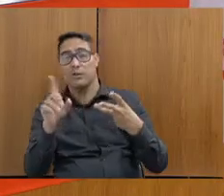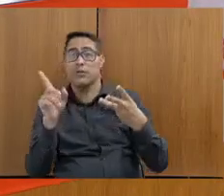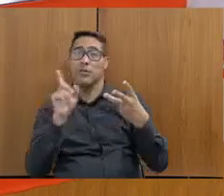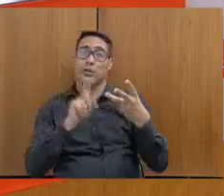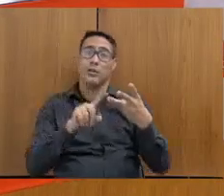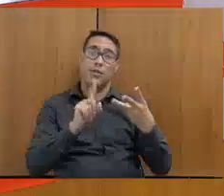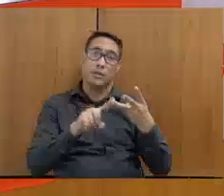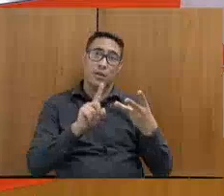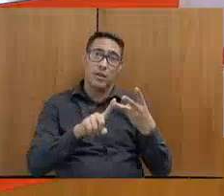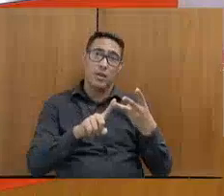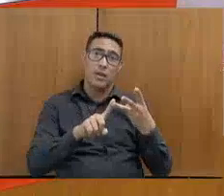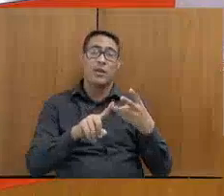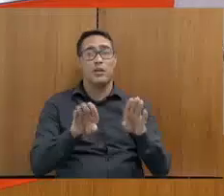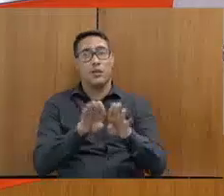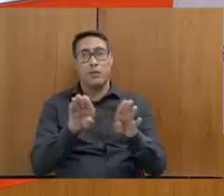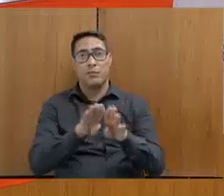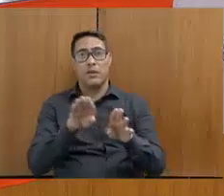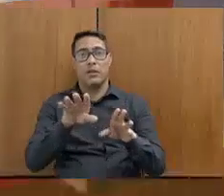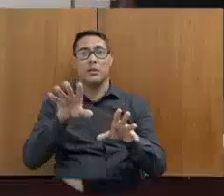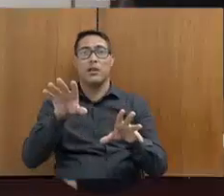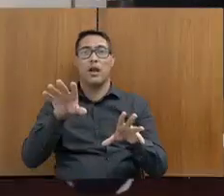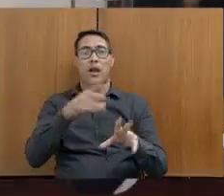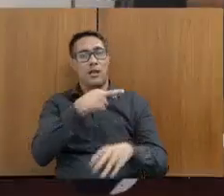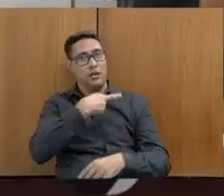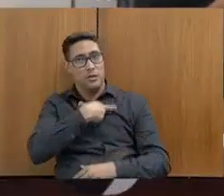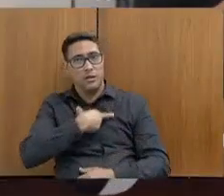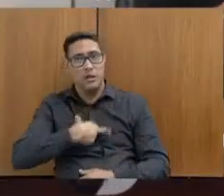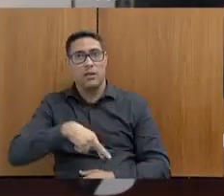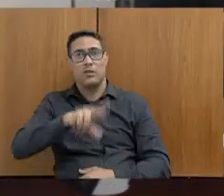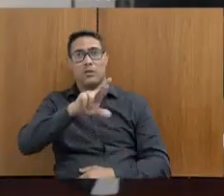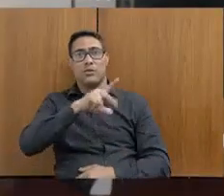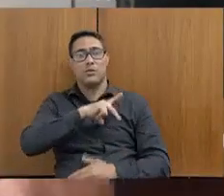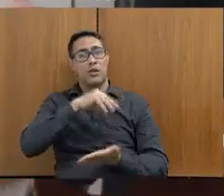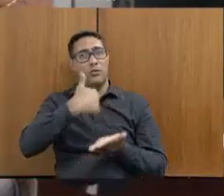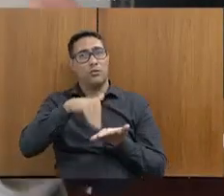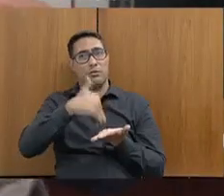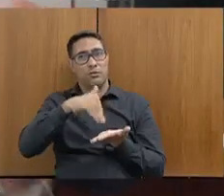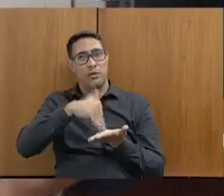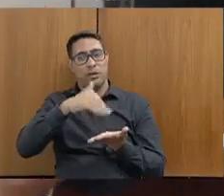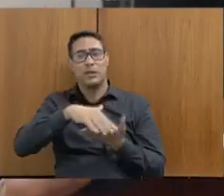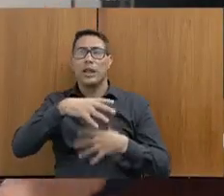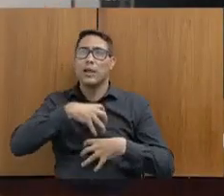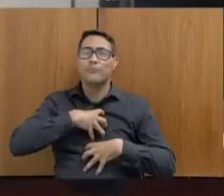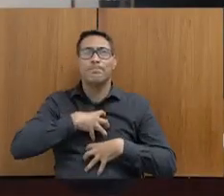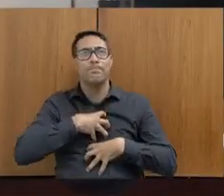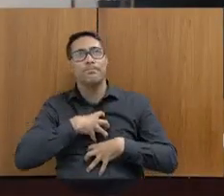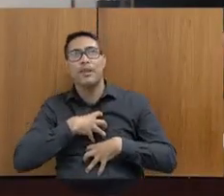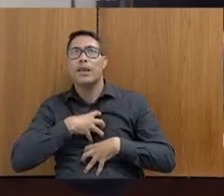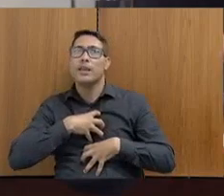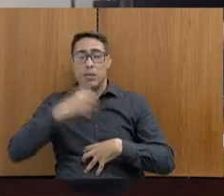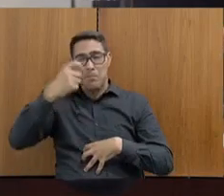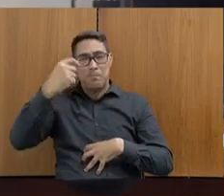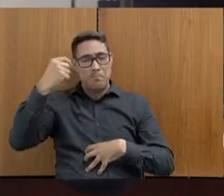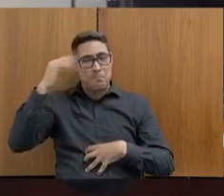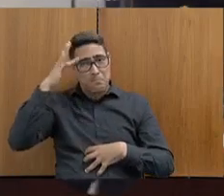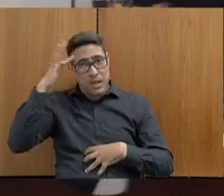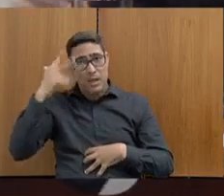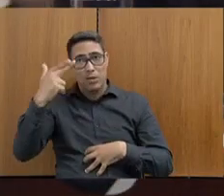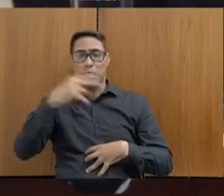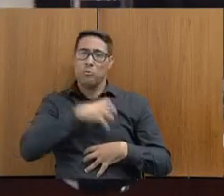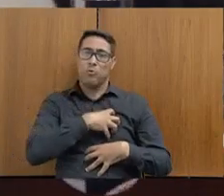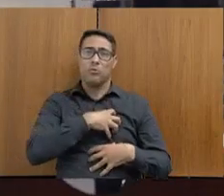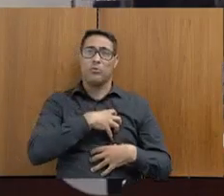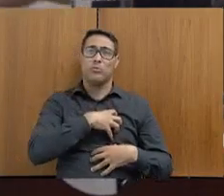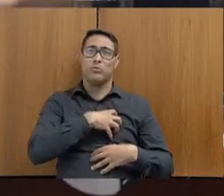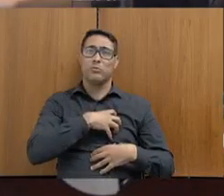espiritualidade. Isso é muito importante, porque nós temos um secretário que tem esse espírito que estão. Mas, enfim, secretário,